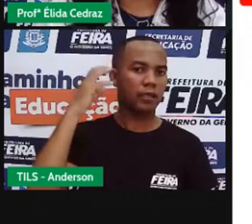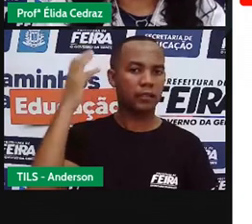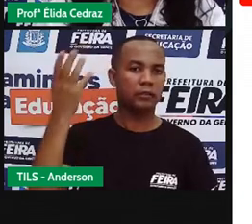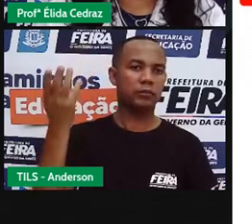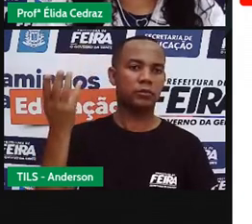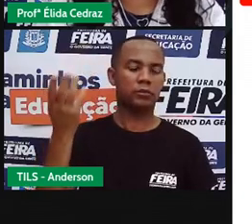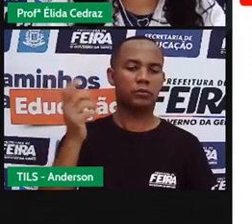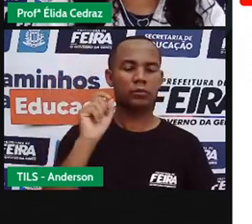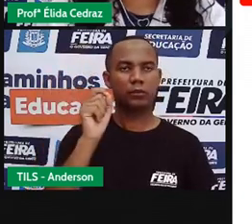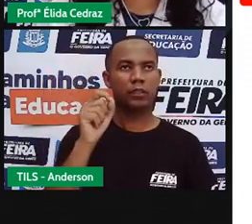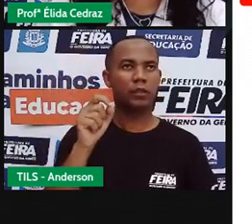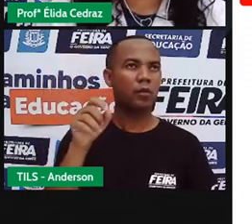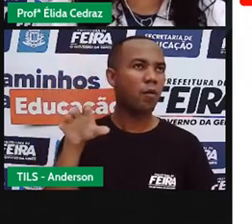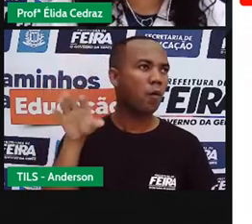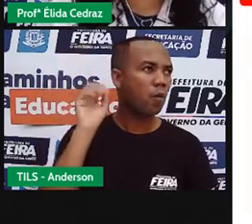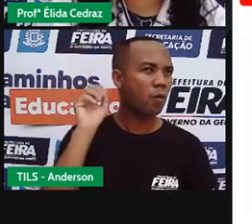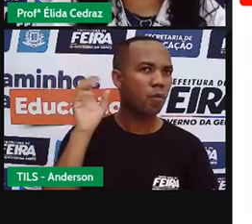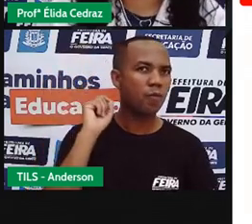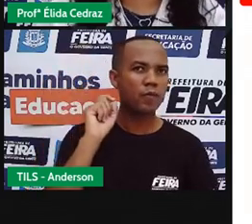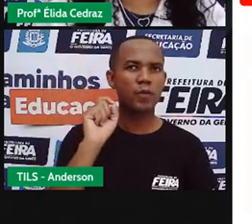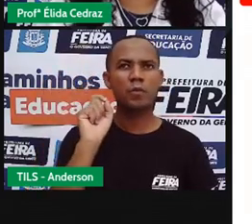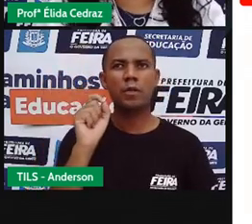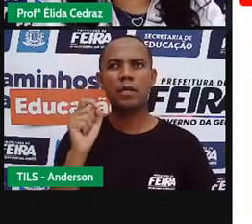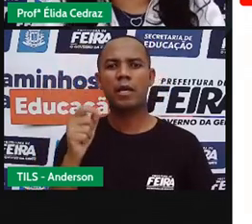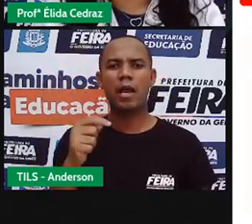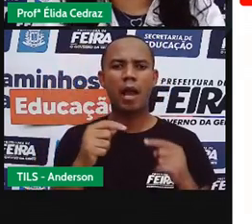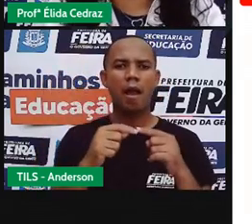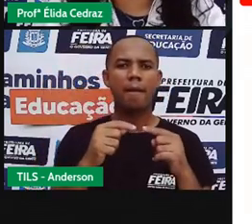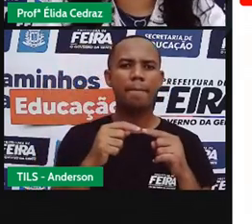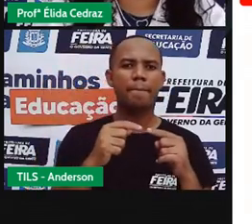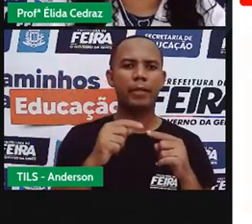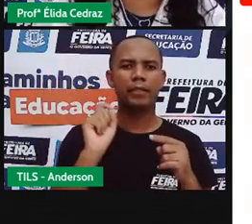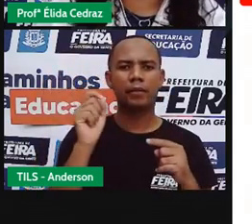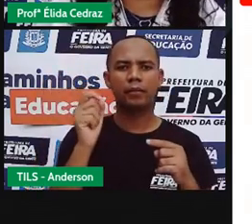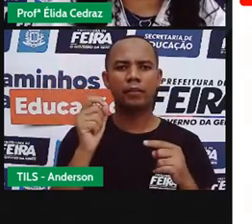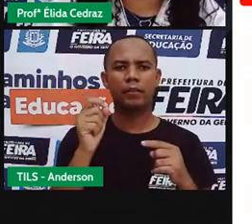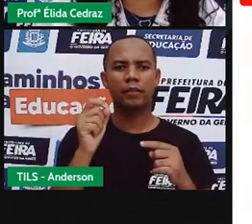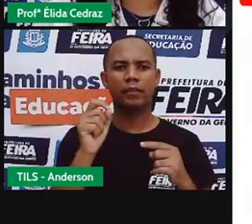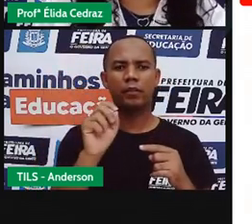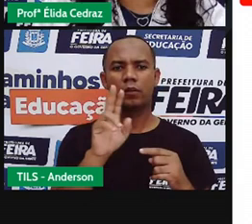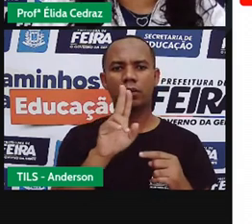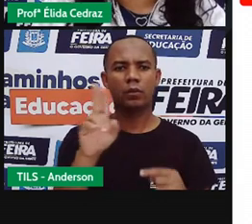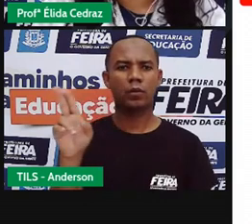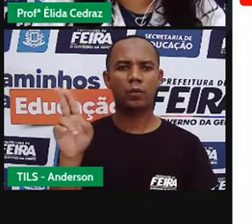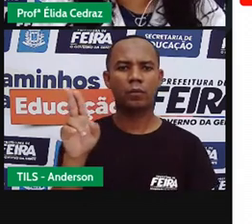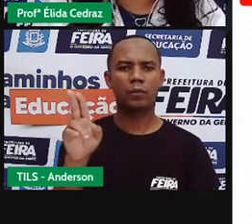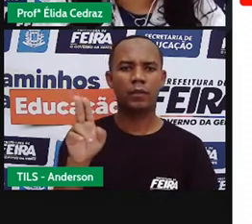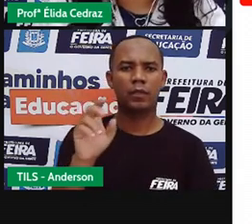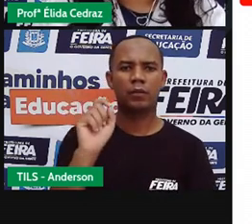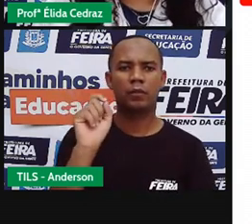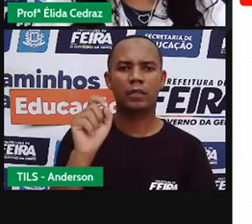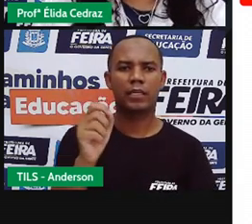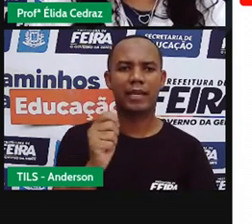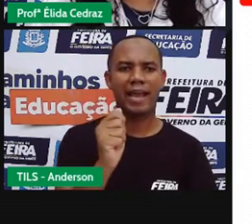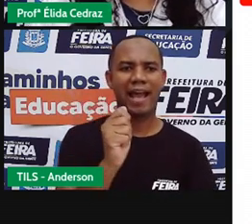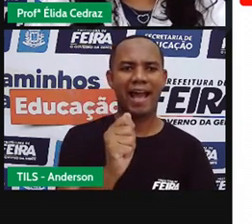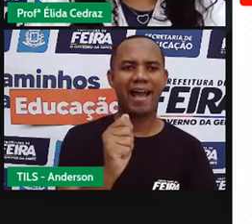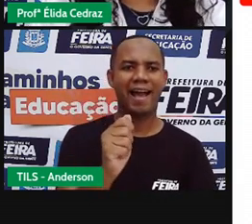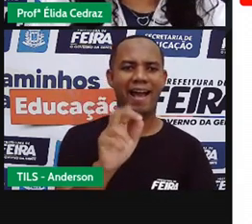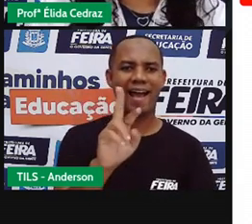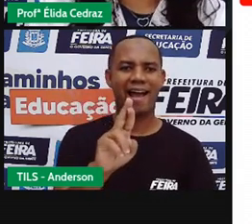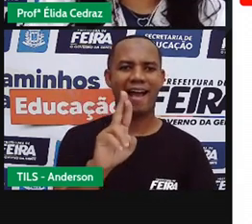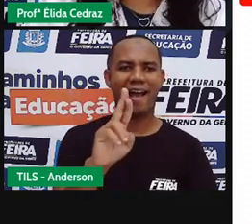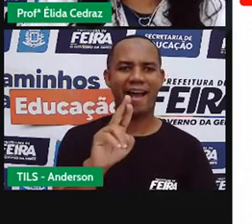geralmente a gente associa a assaltos na estrada, no comércio, quando